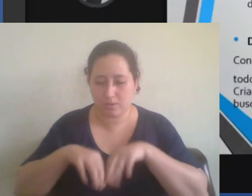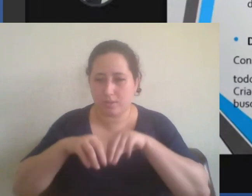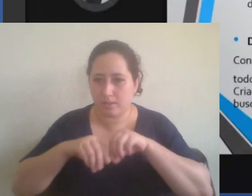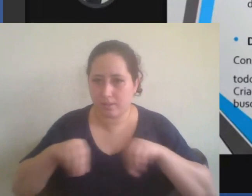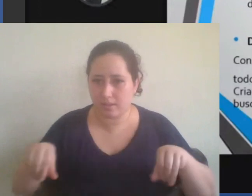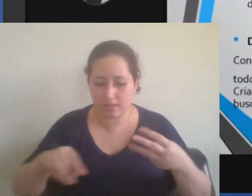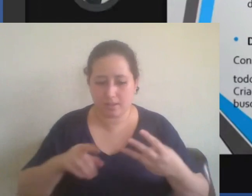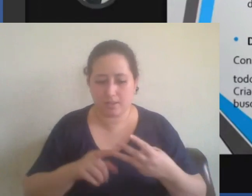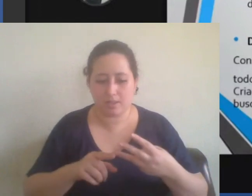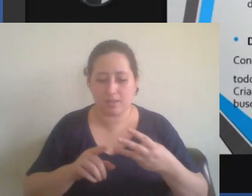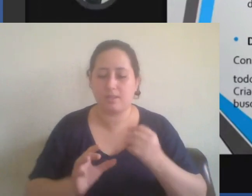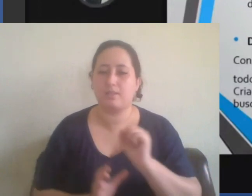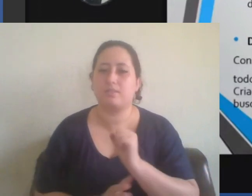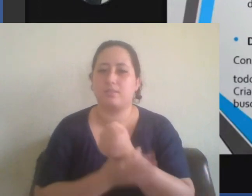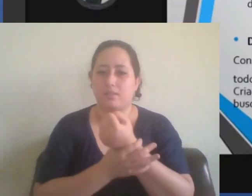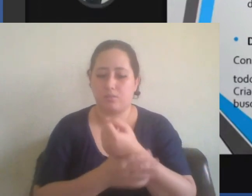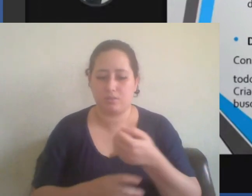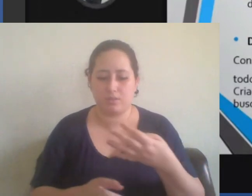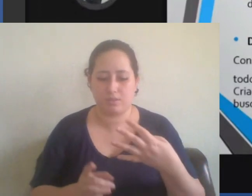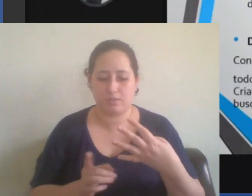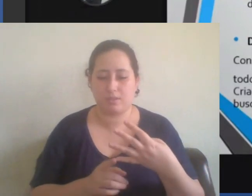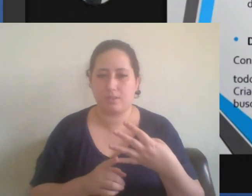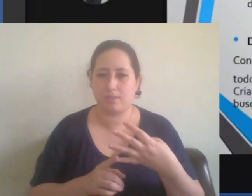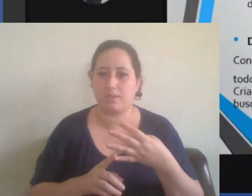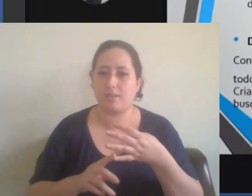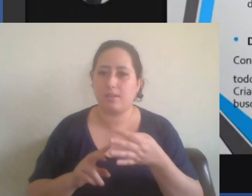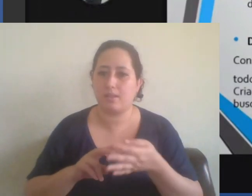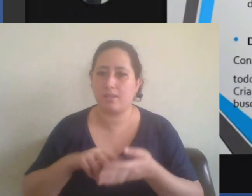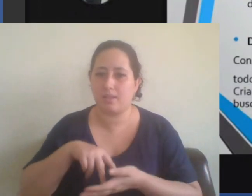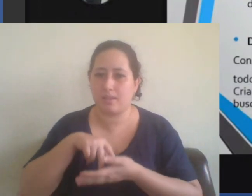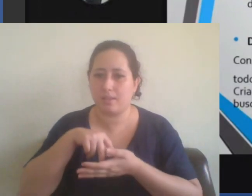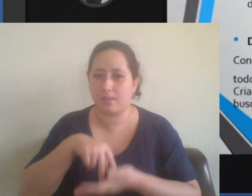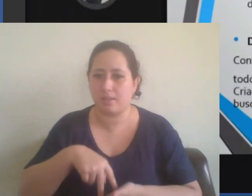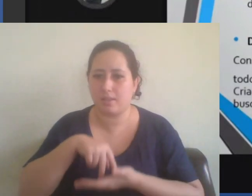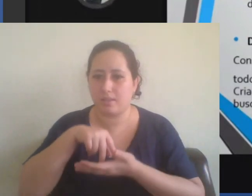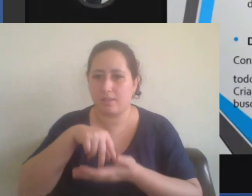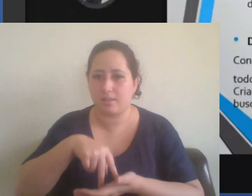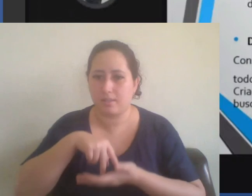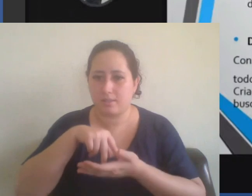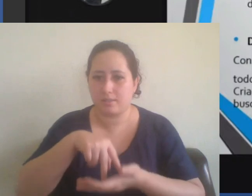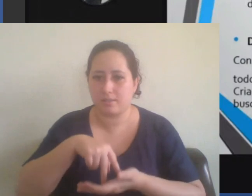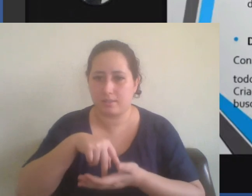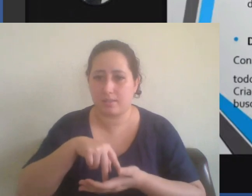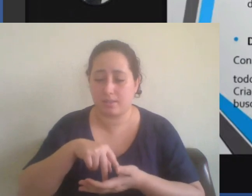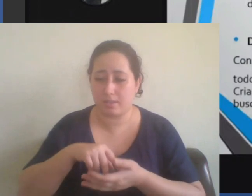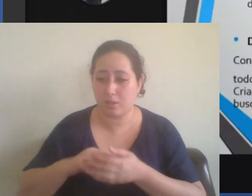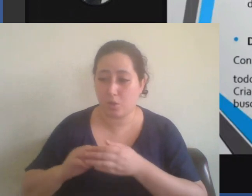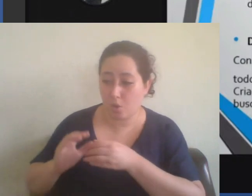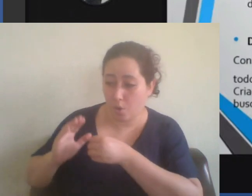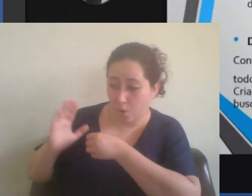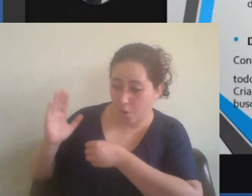a segurança e a resistência à opressão.